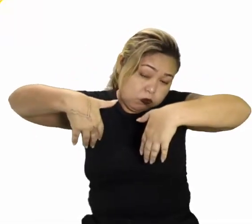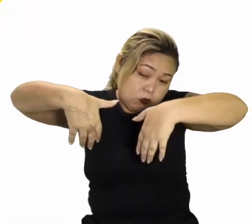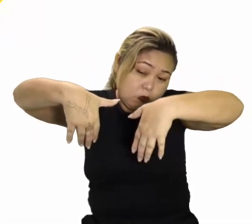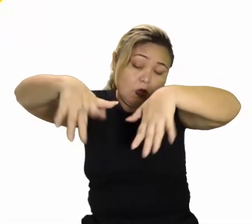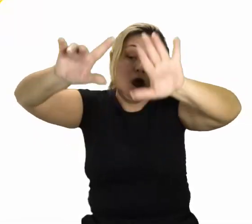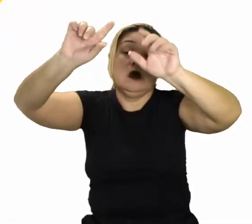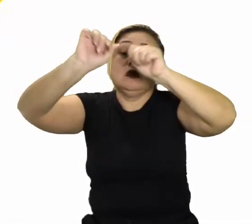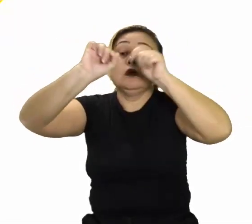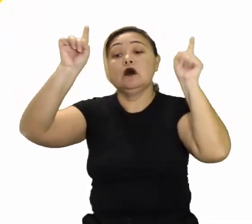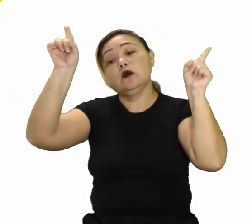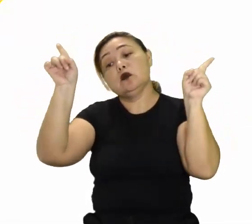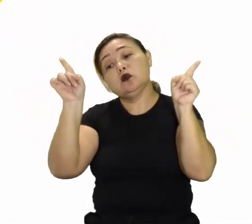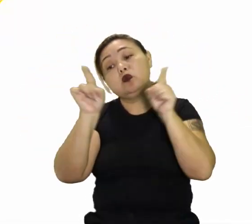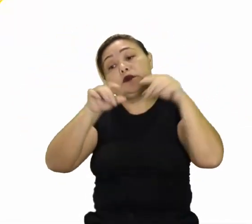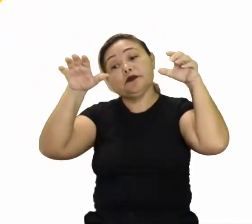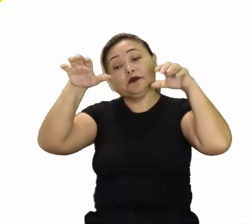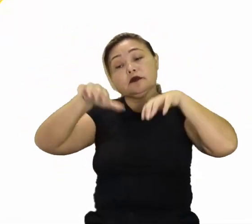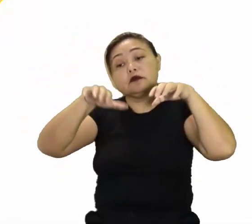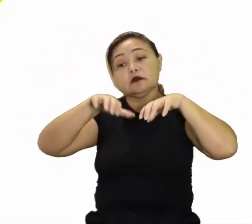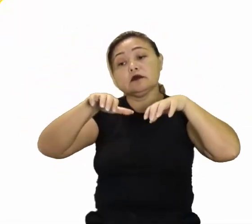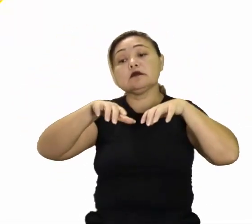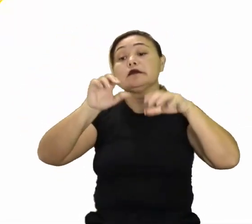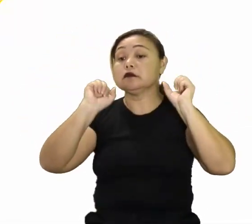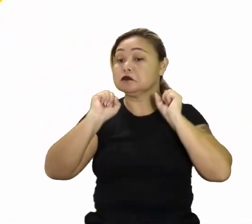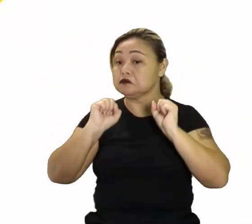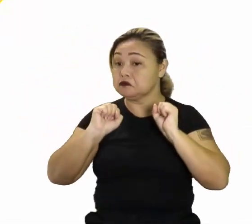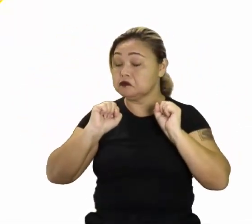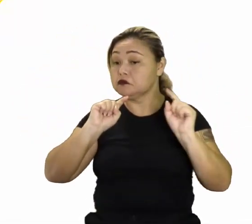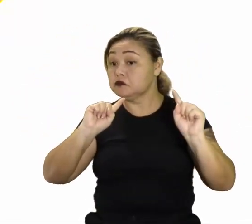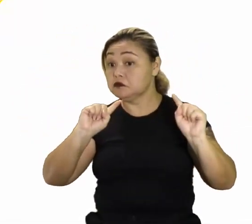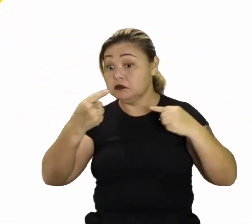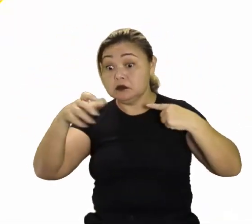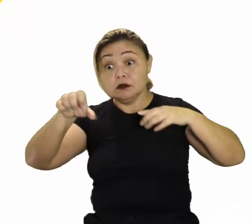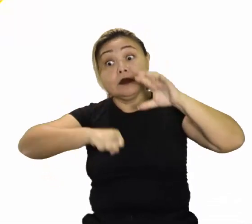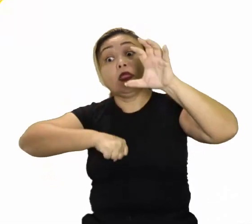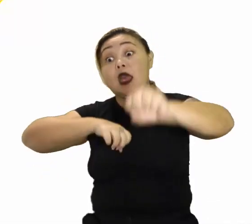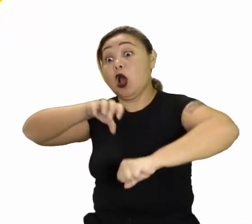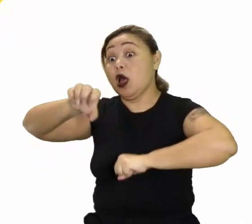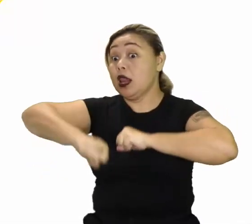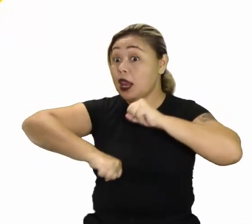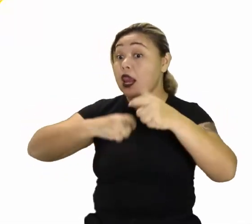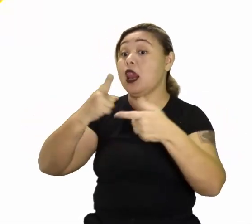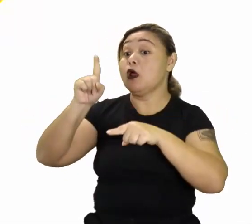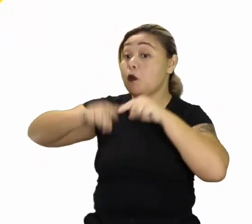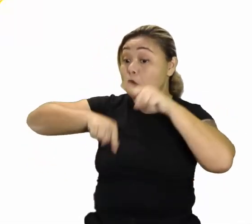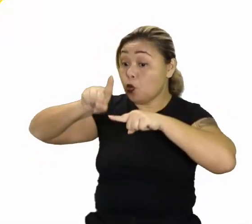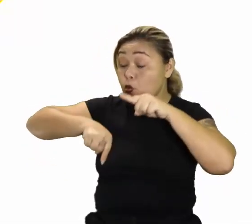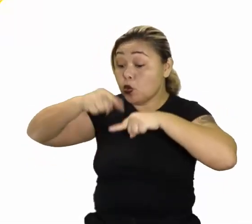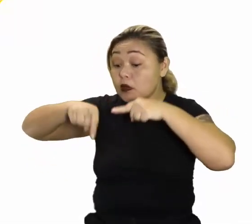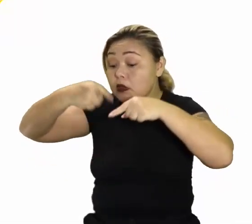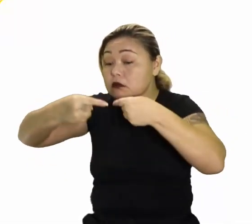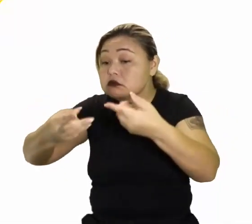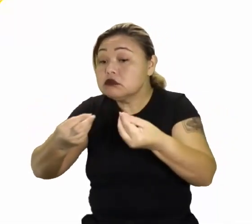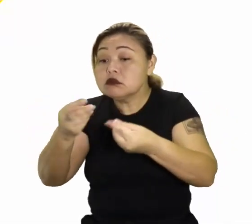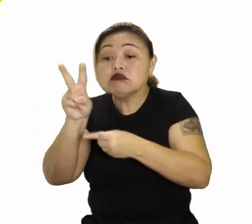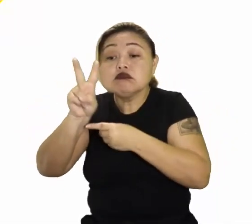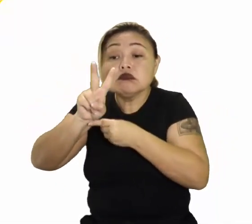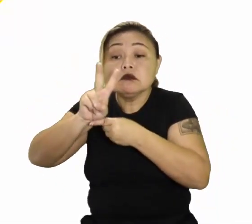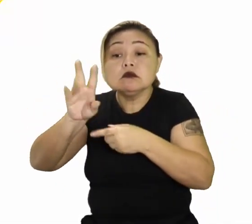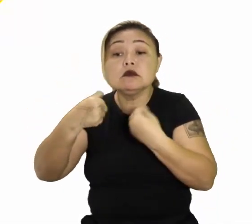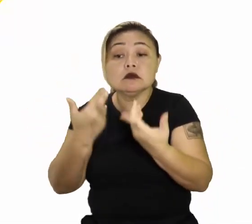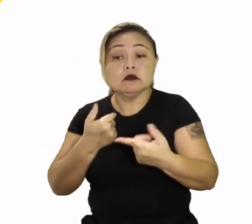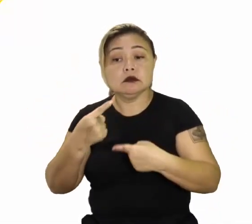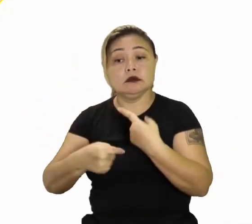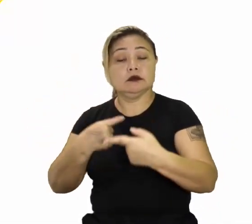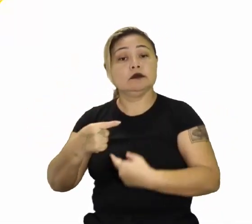houve um encurtamento. período chuvoso. Isso pode alterar. Na colheita. Na produção. Processo de conservação.